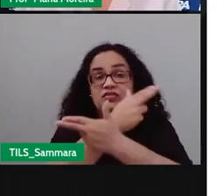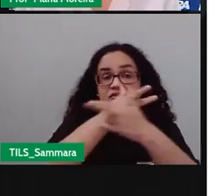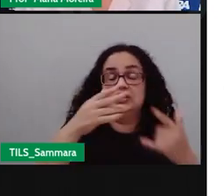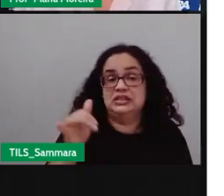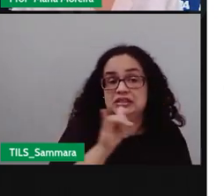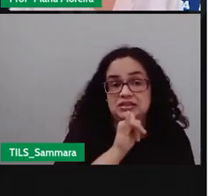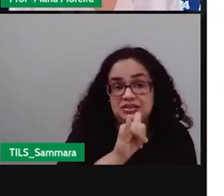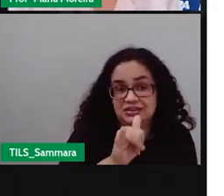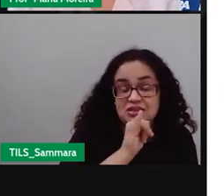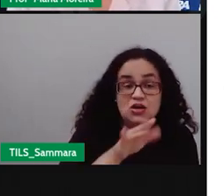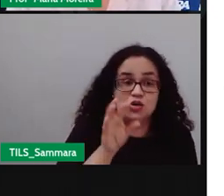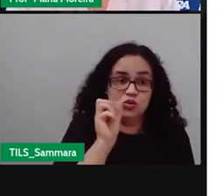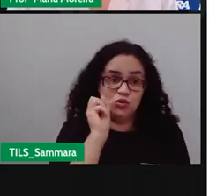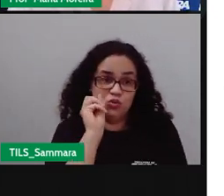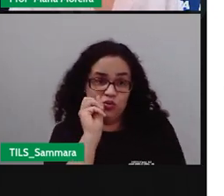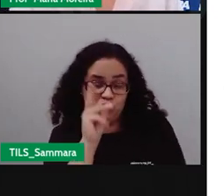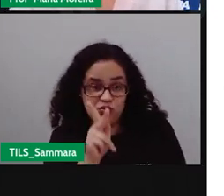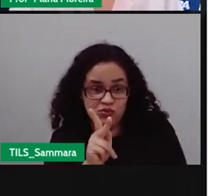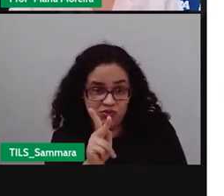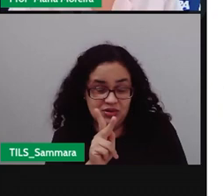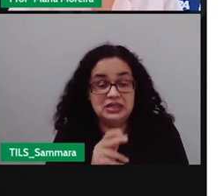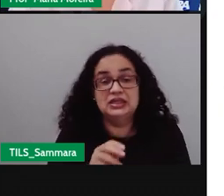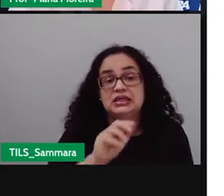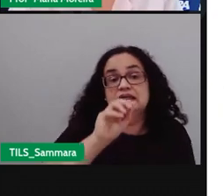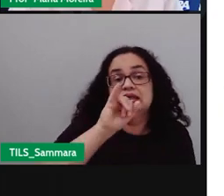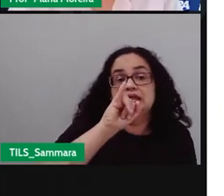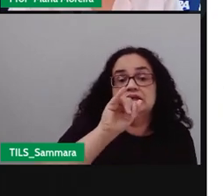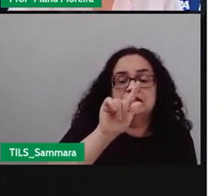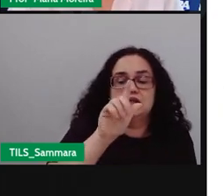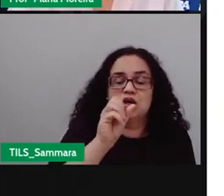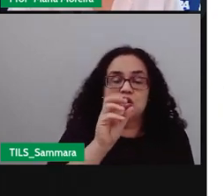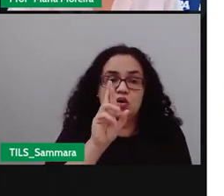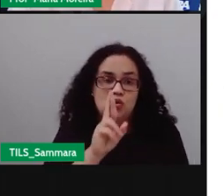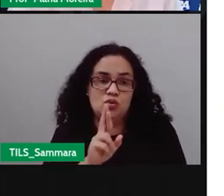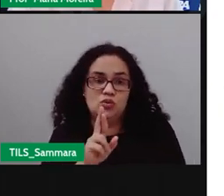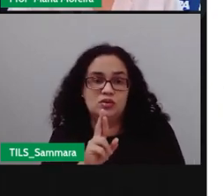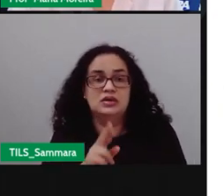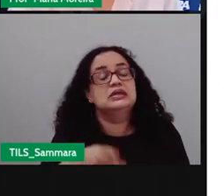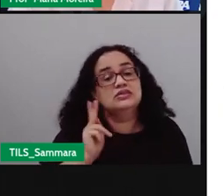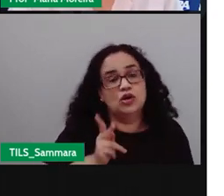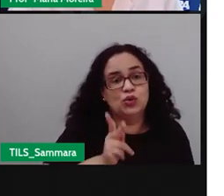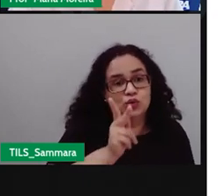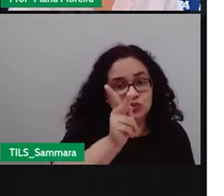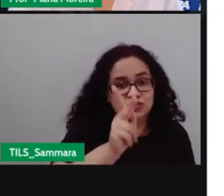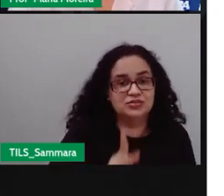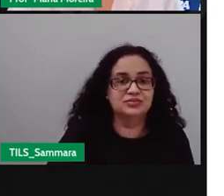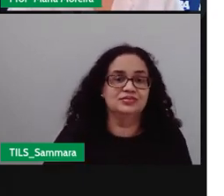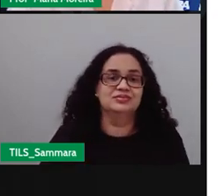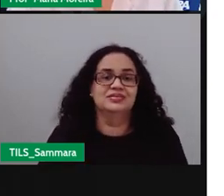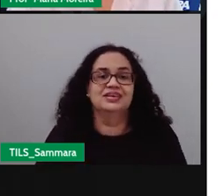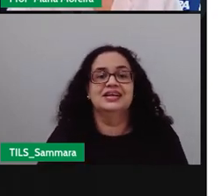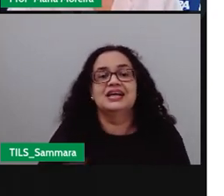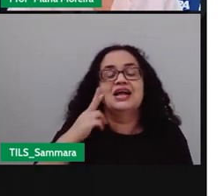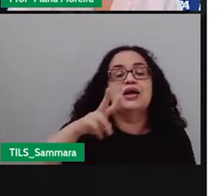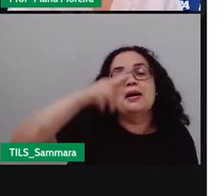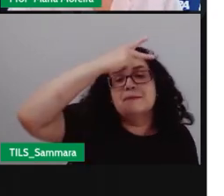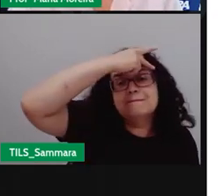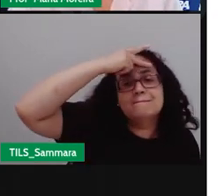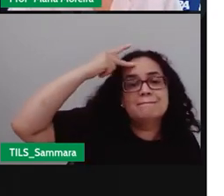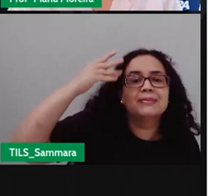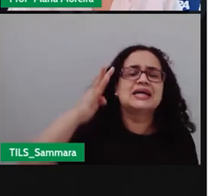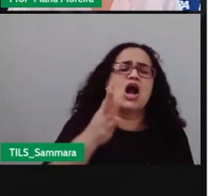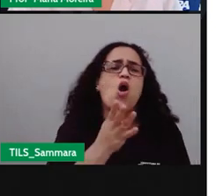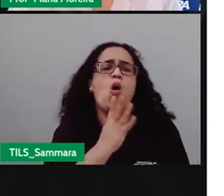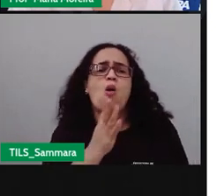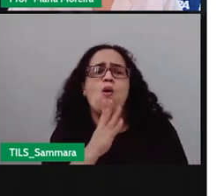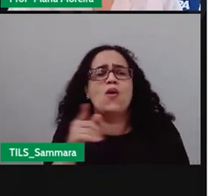informações certo e aí o de Eagle é blog do Eagle e vamos seguindo né essas pessoas aqui são